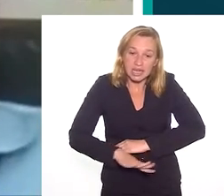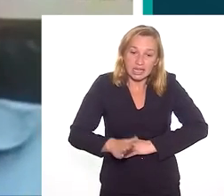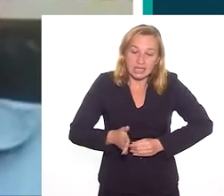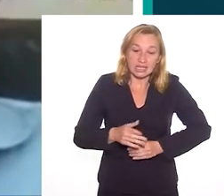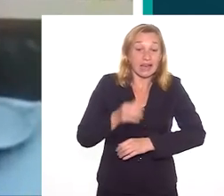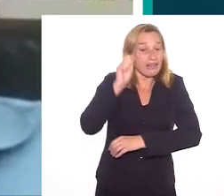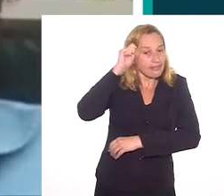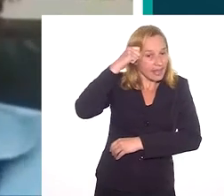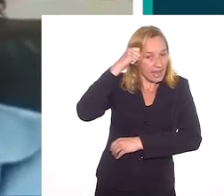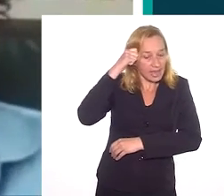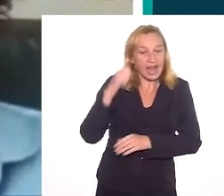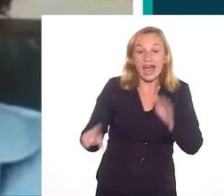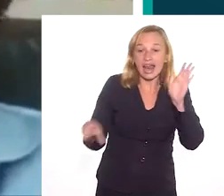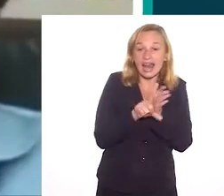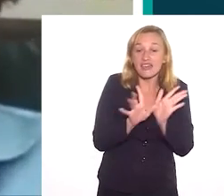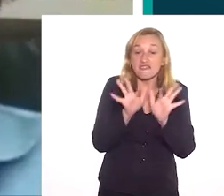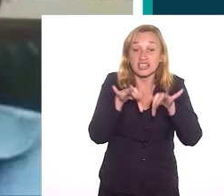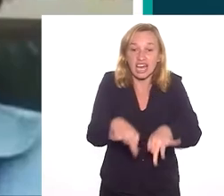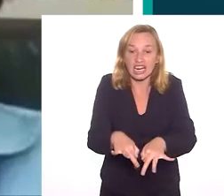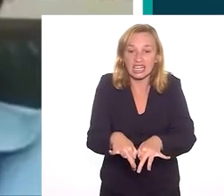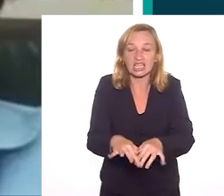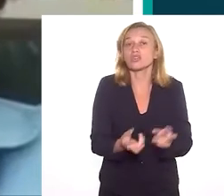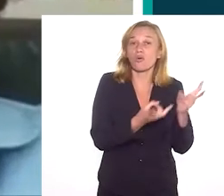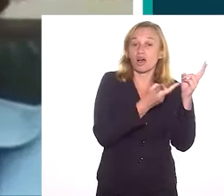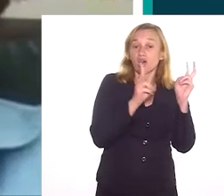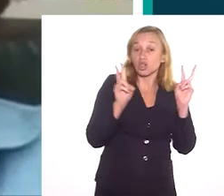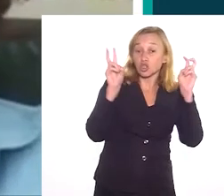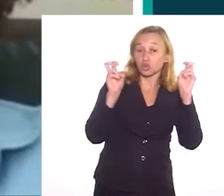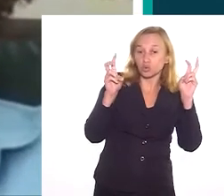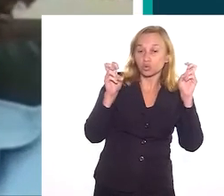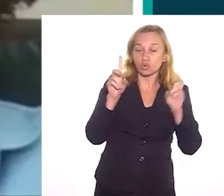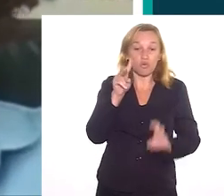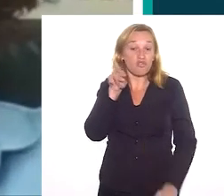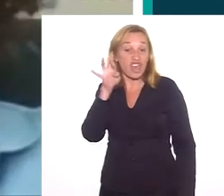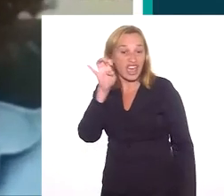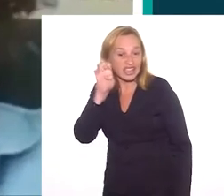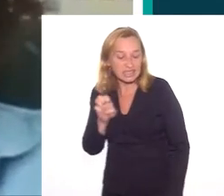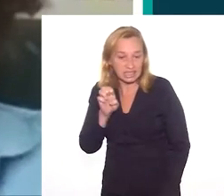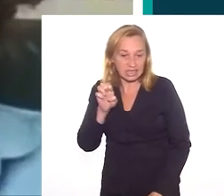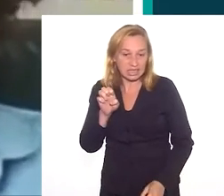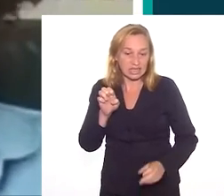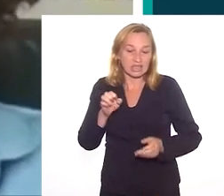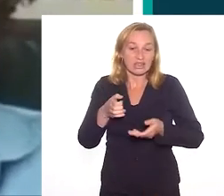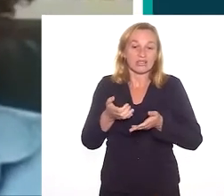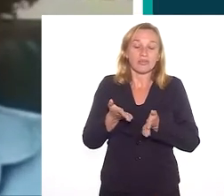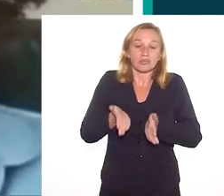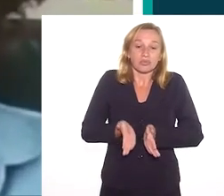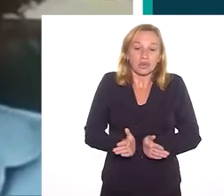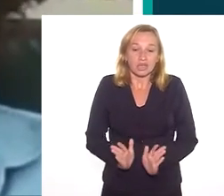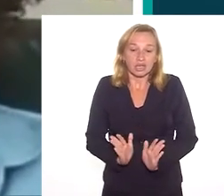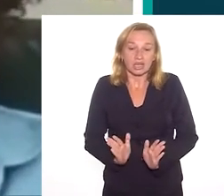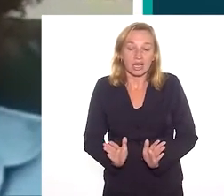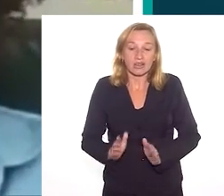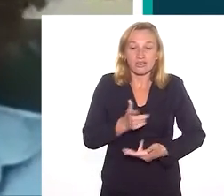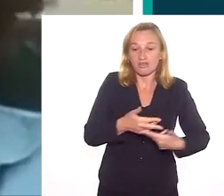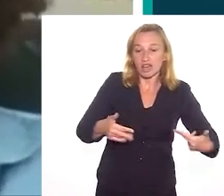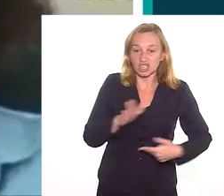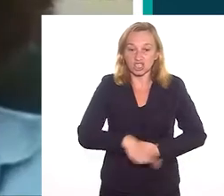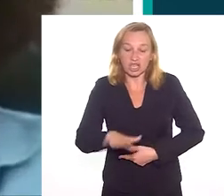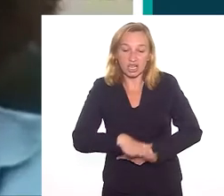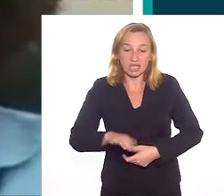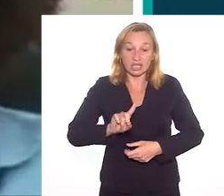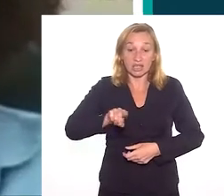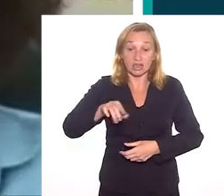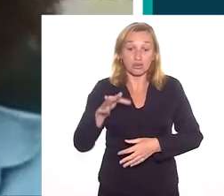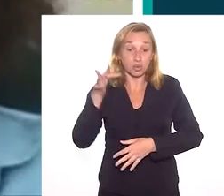Então, a lei, ela termina com a questão do ventre, então o ventre, ele vai produzir agora indivíduos livres,